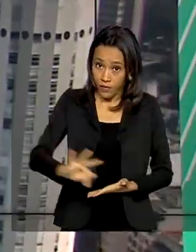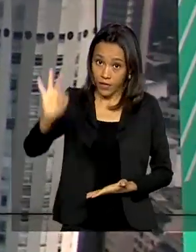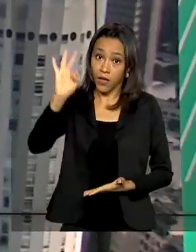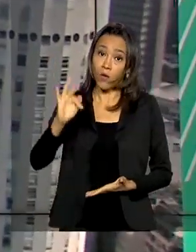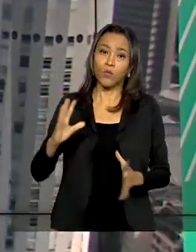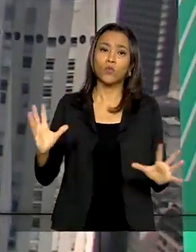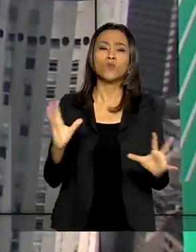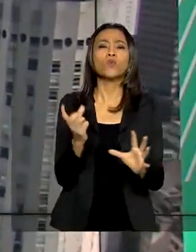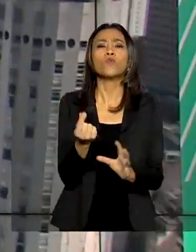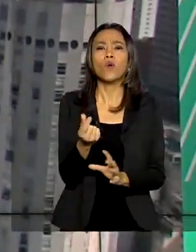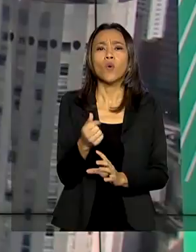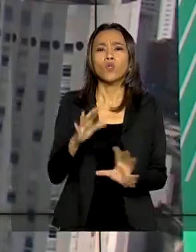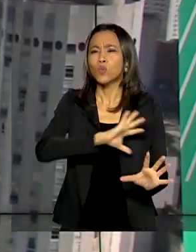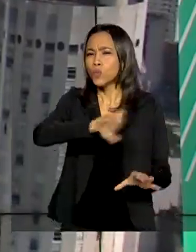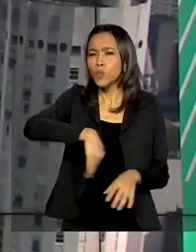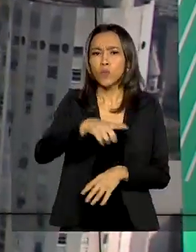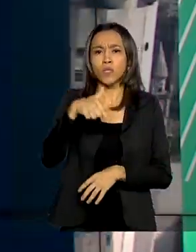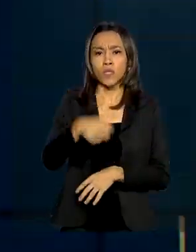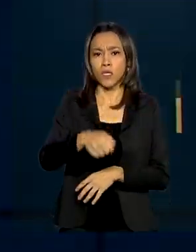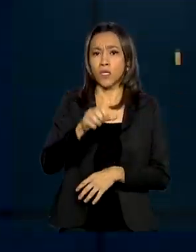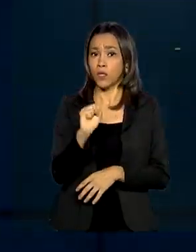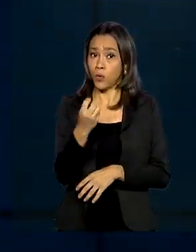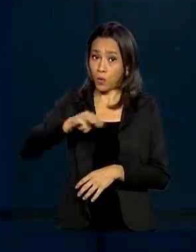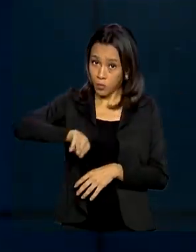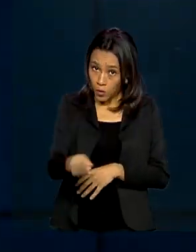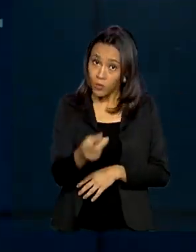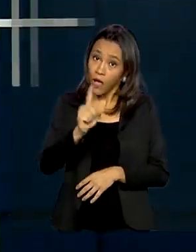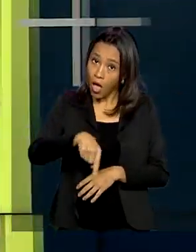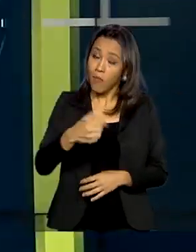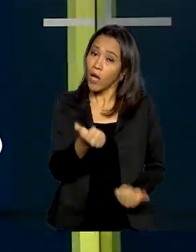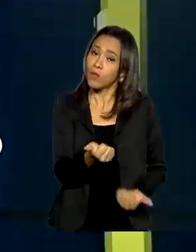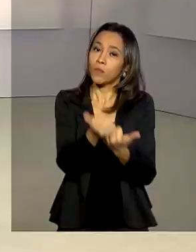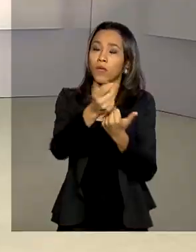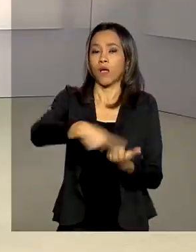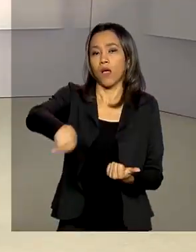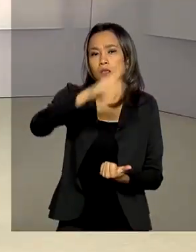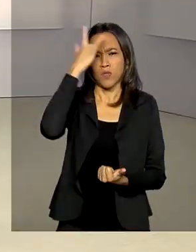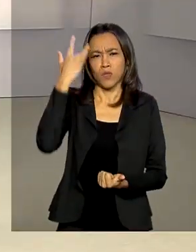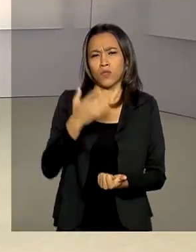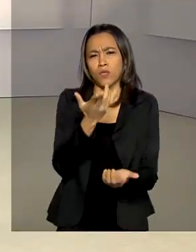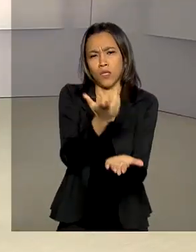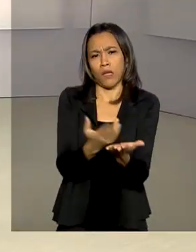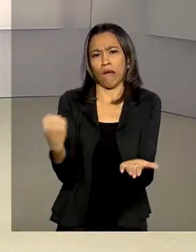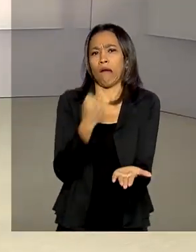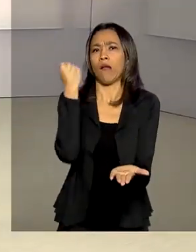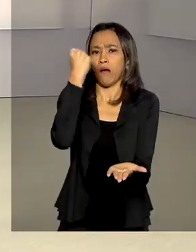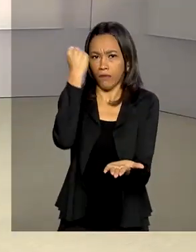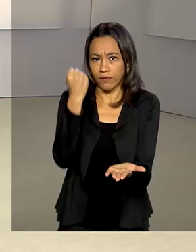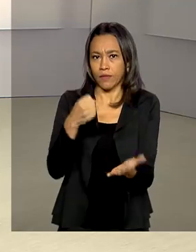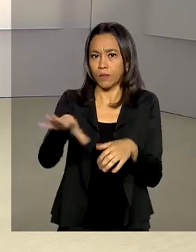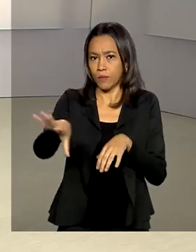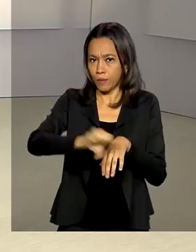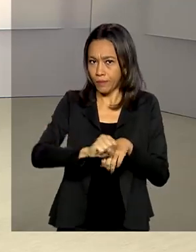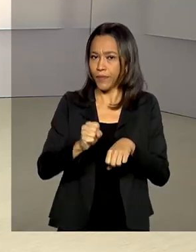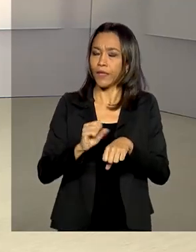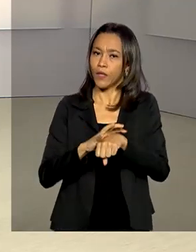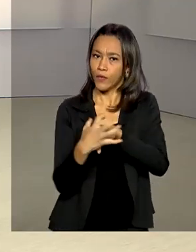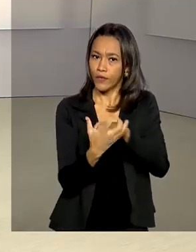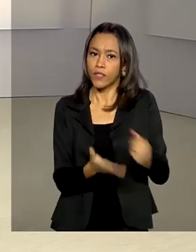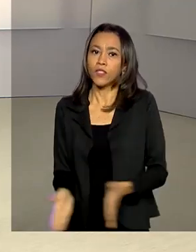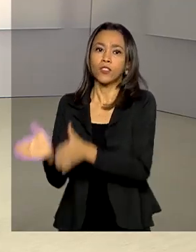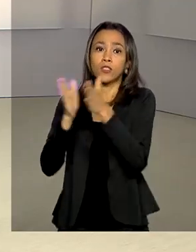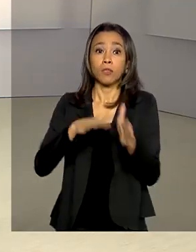aparelhos são utilizados para ajudar pacientes graves da Covid-19. Mais de 6,5 milhões de pessoas já